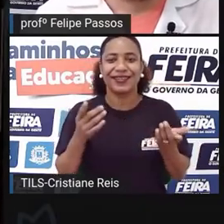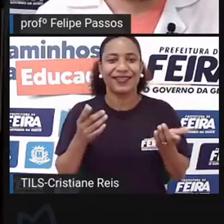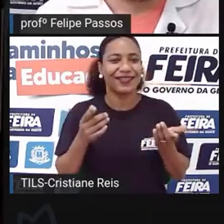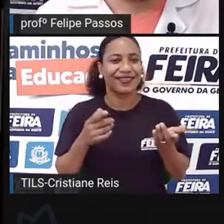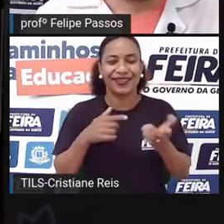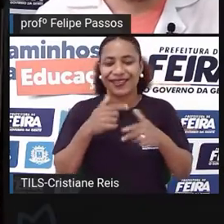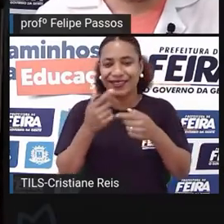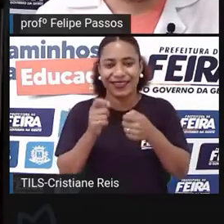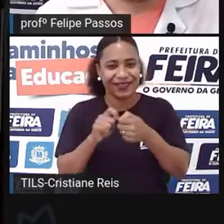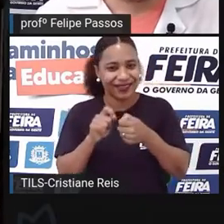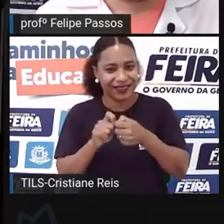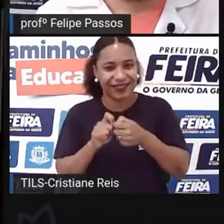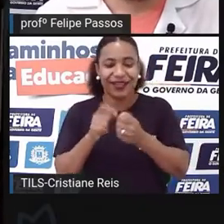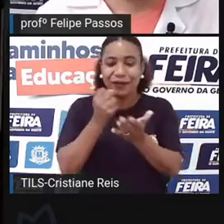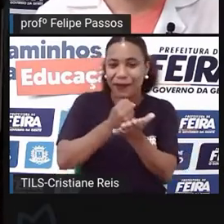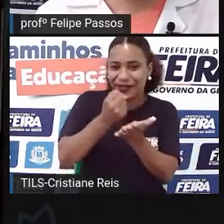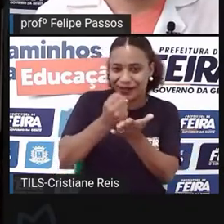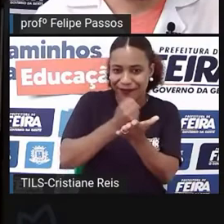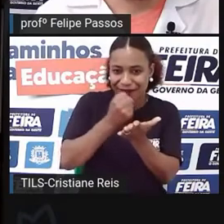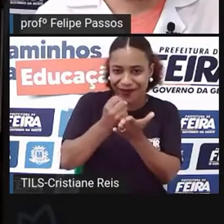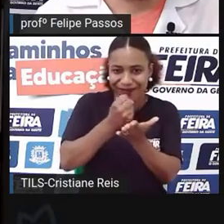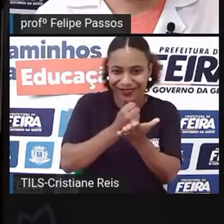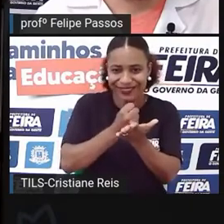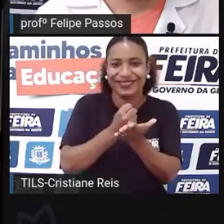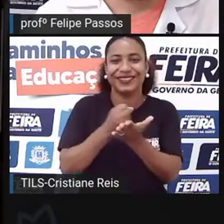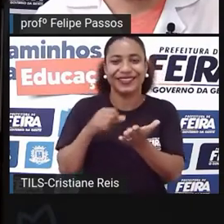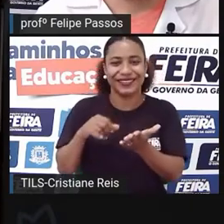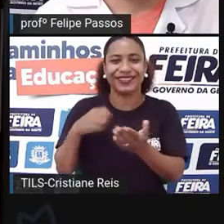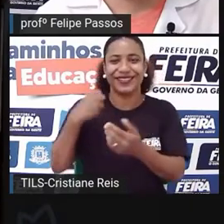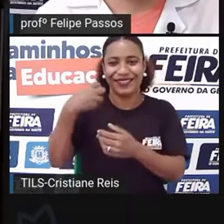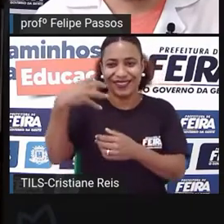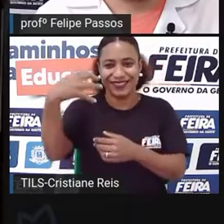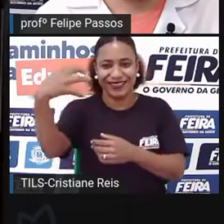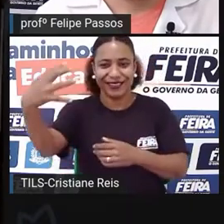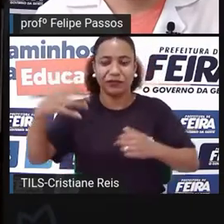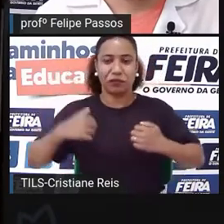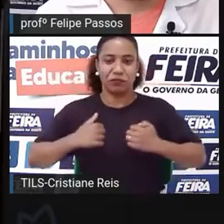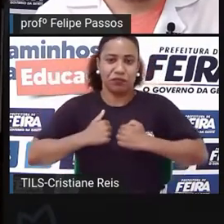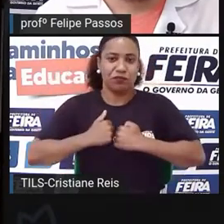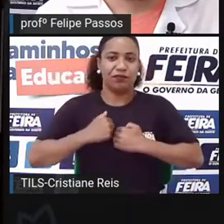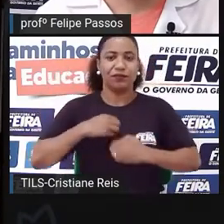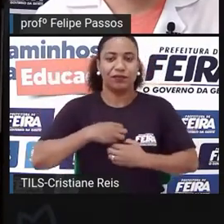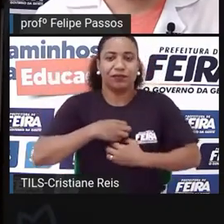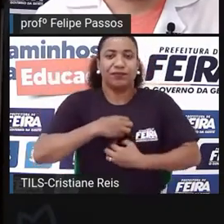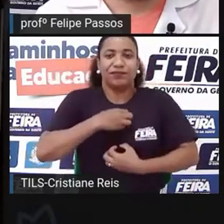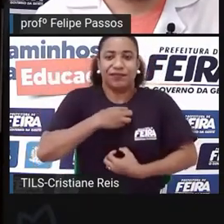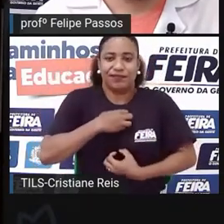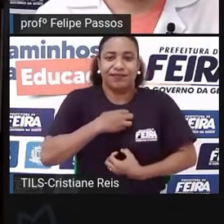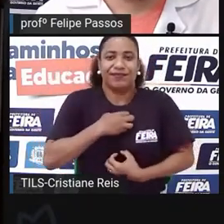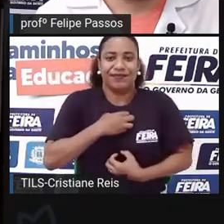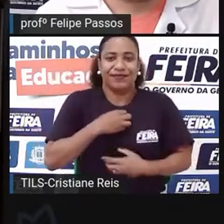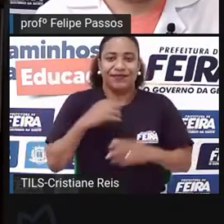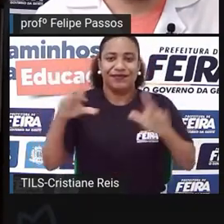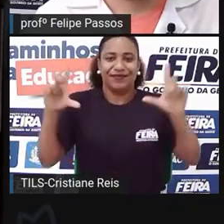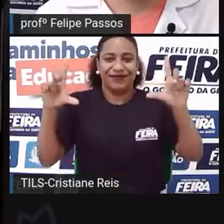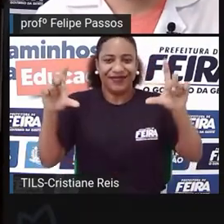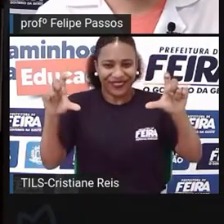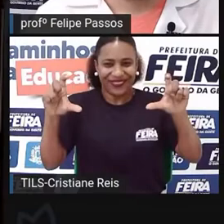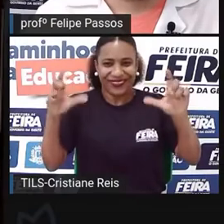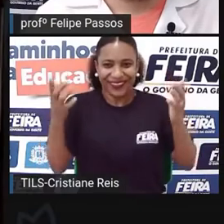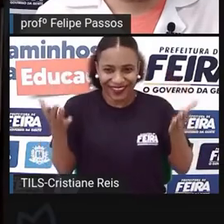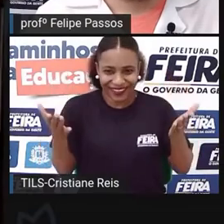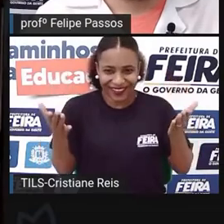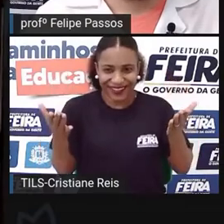passaporte, então ele tinha laterna e gravata para você usar para sair no passaporte que você precisava ter no